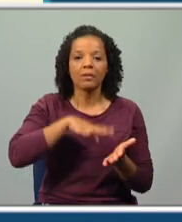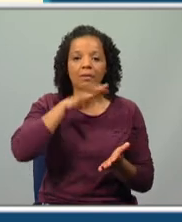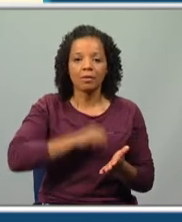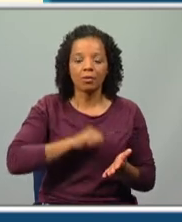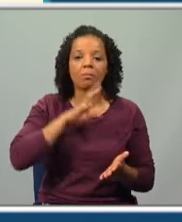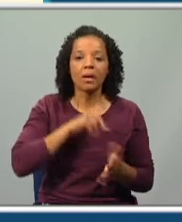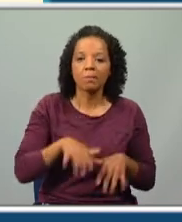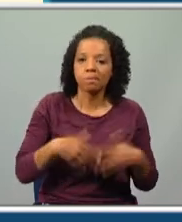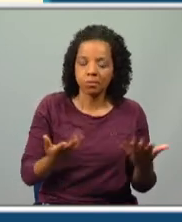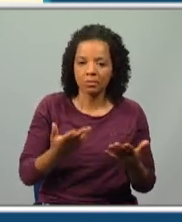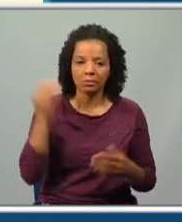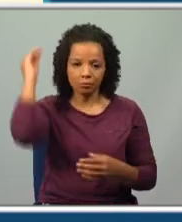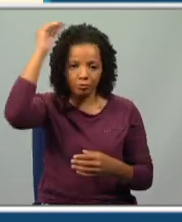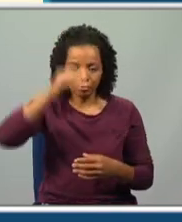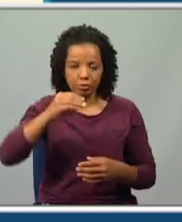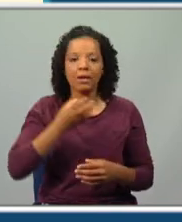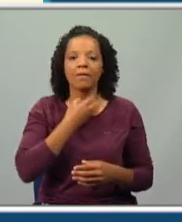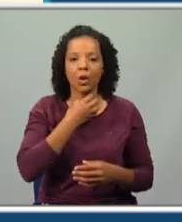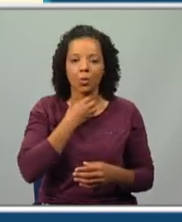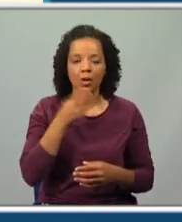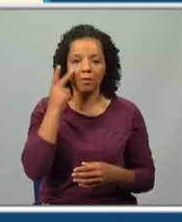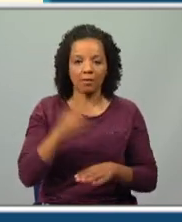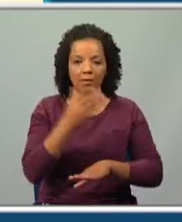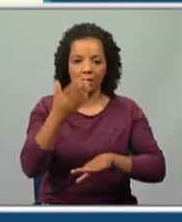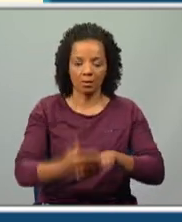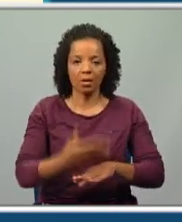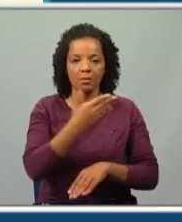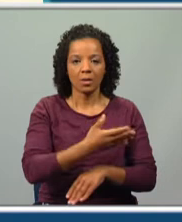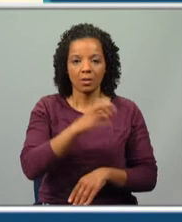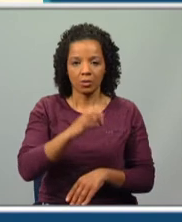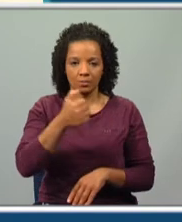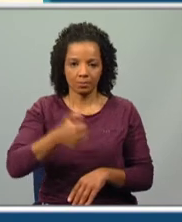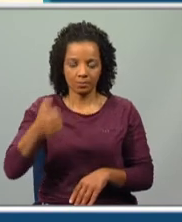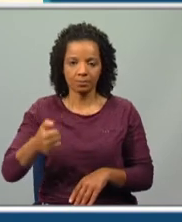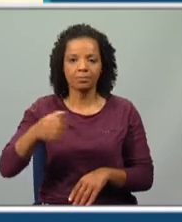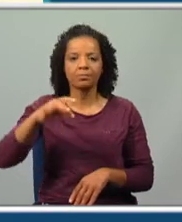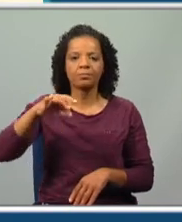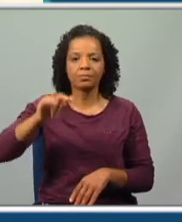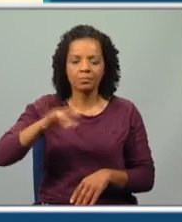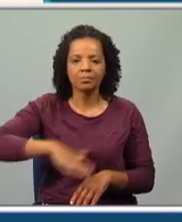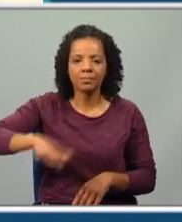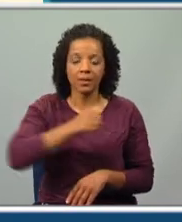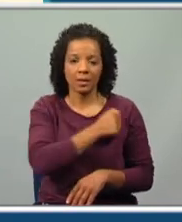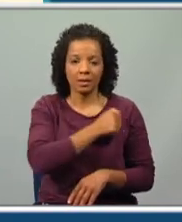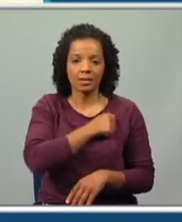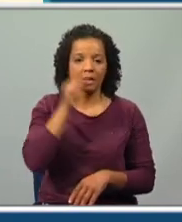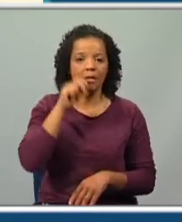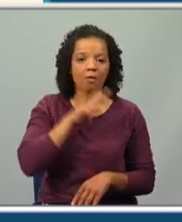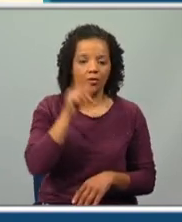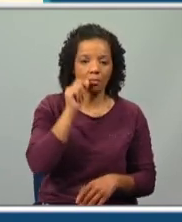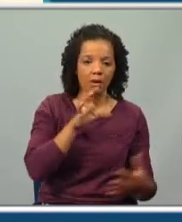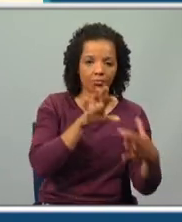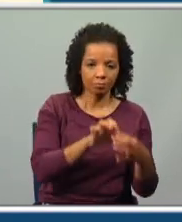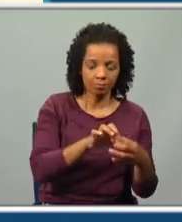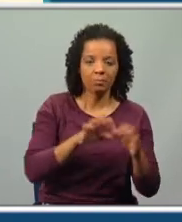Batizado em Vila do Conde, viverá até 1855 em Verdemilho, na casa dos avós paternos,